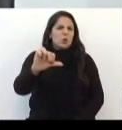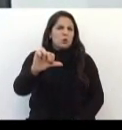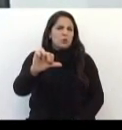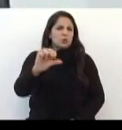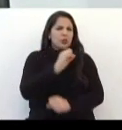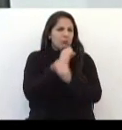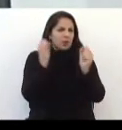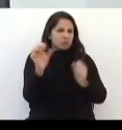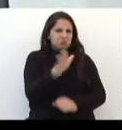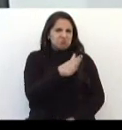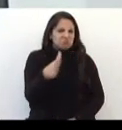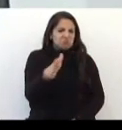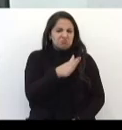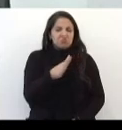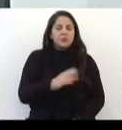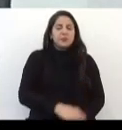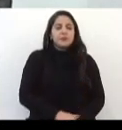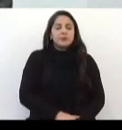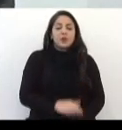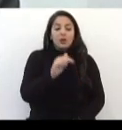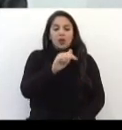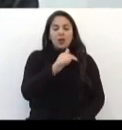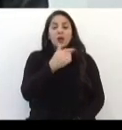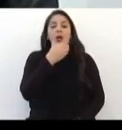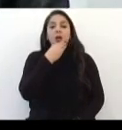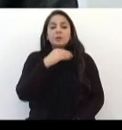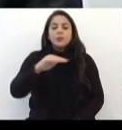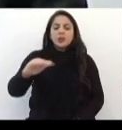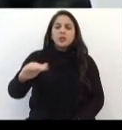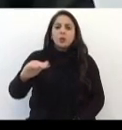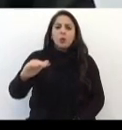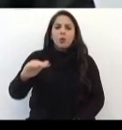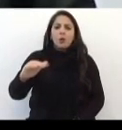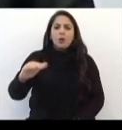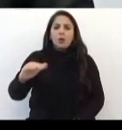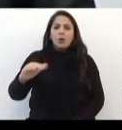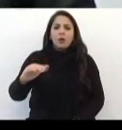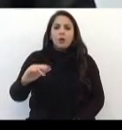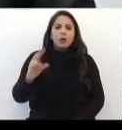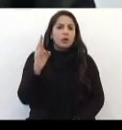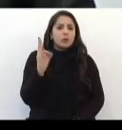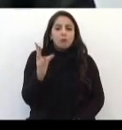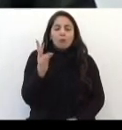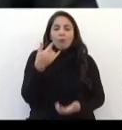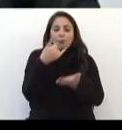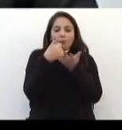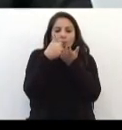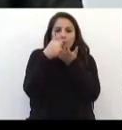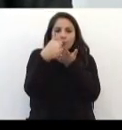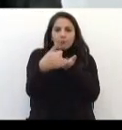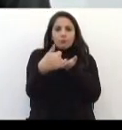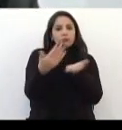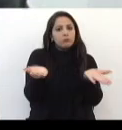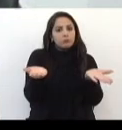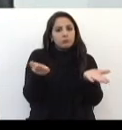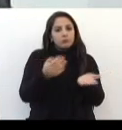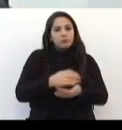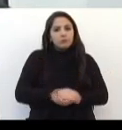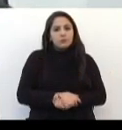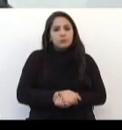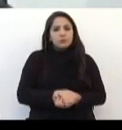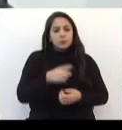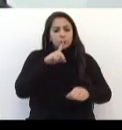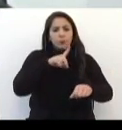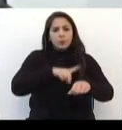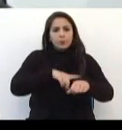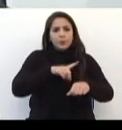nove e meia Aquele menino completamente chapado E quando